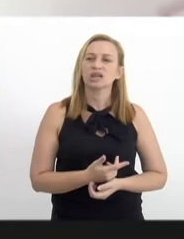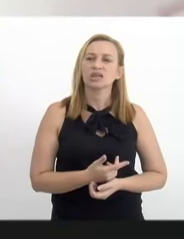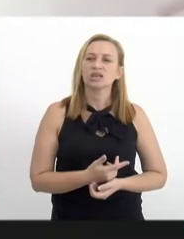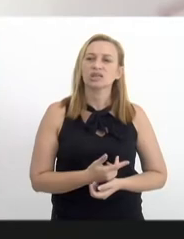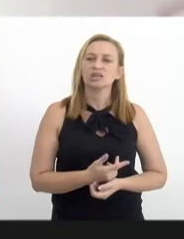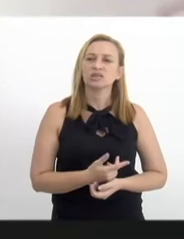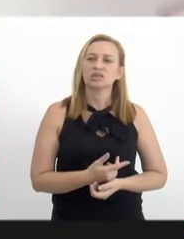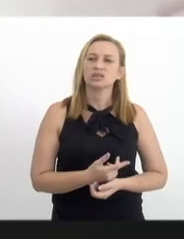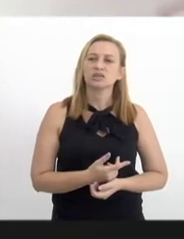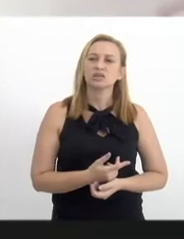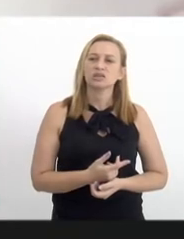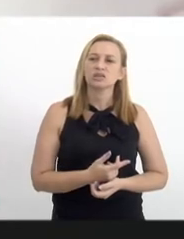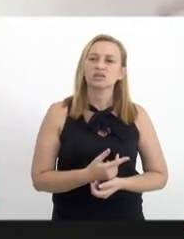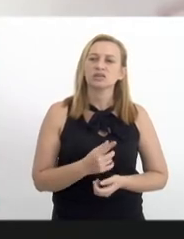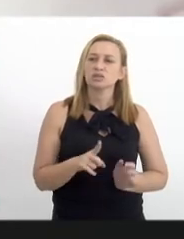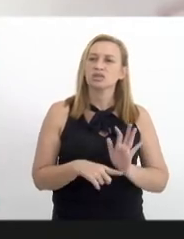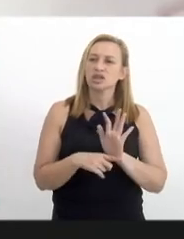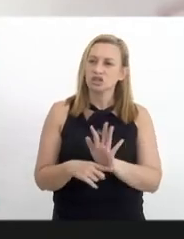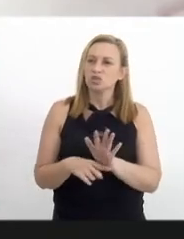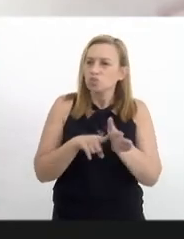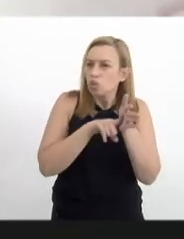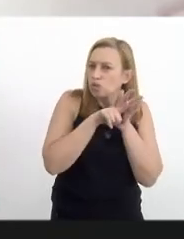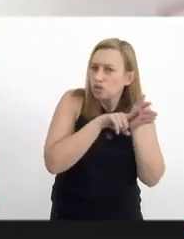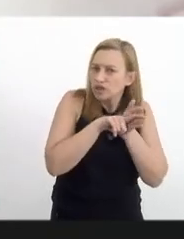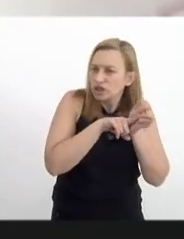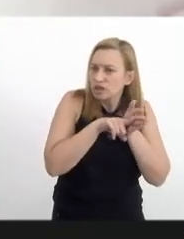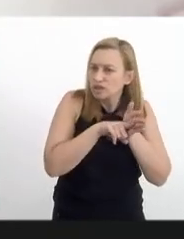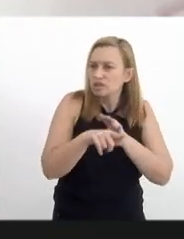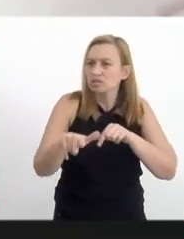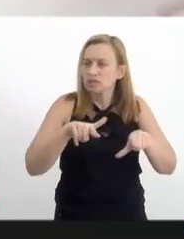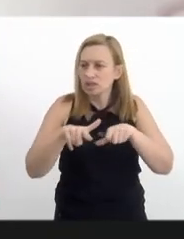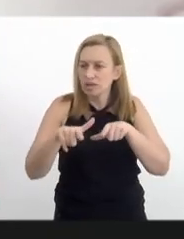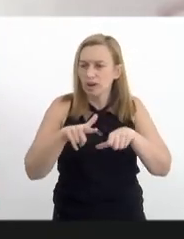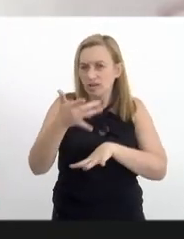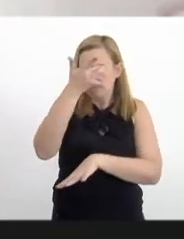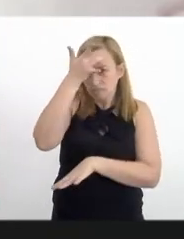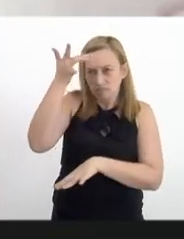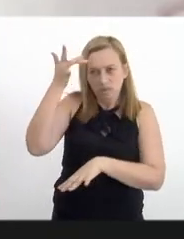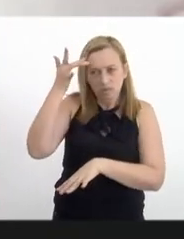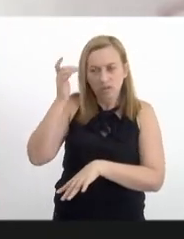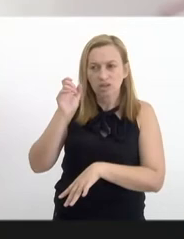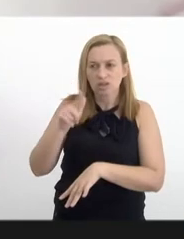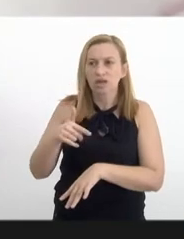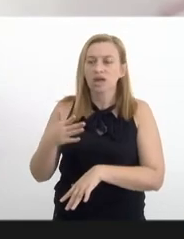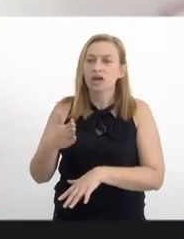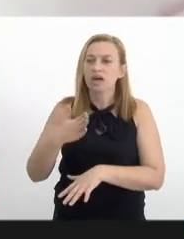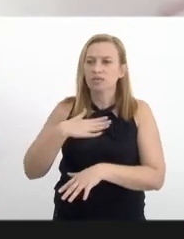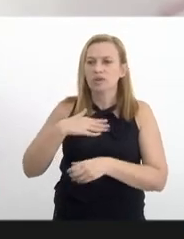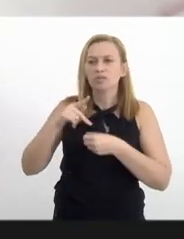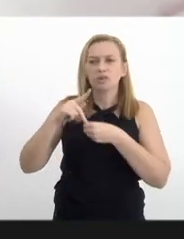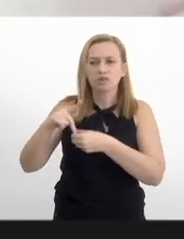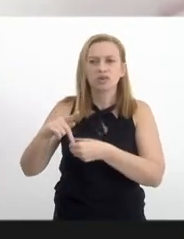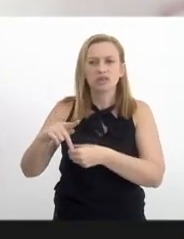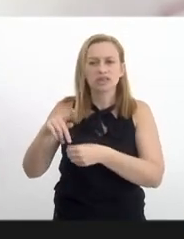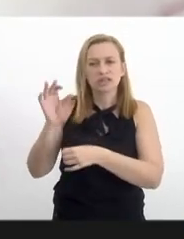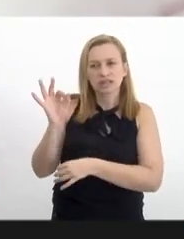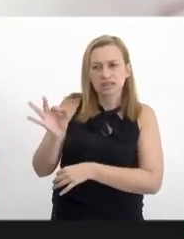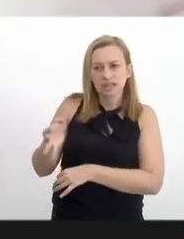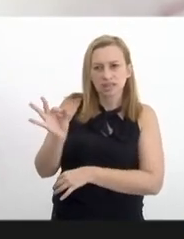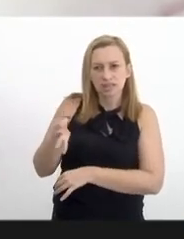numa das suas atribuições a fiscalização do serviço de saúde mental, cabe, a minha promotoria especificamente,